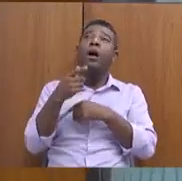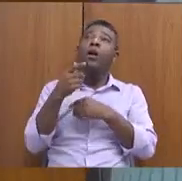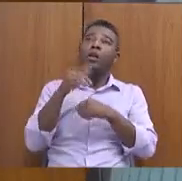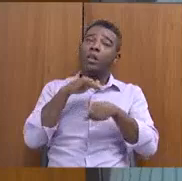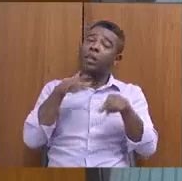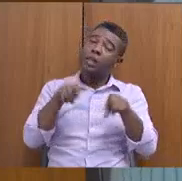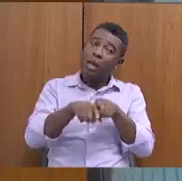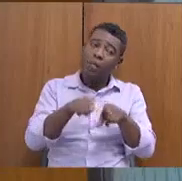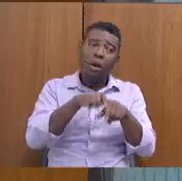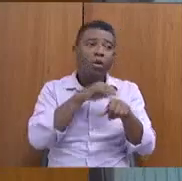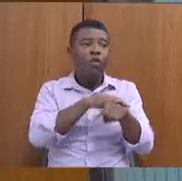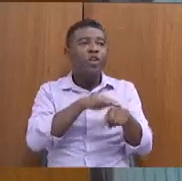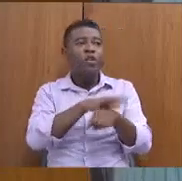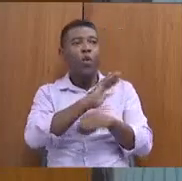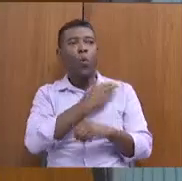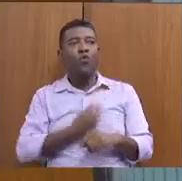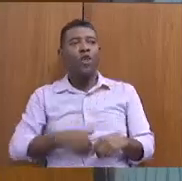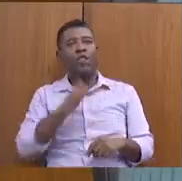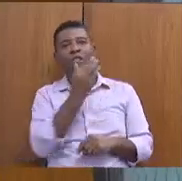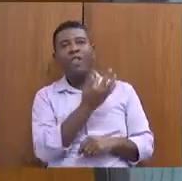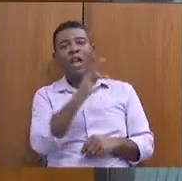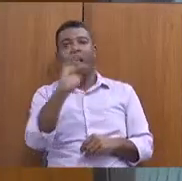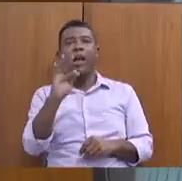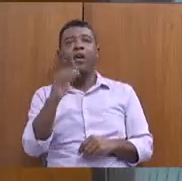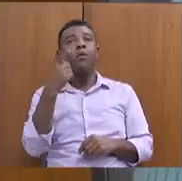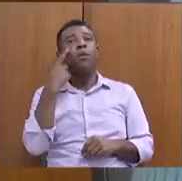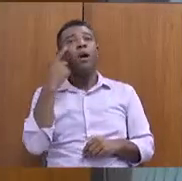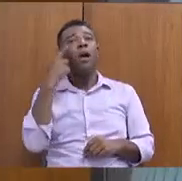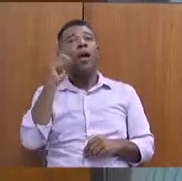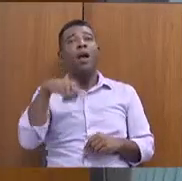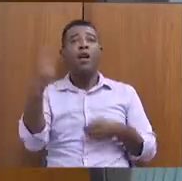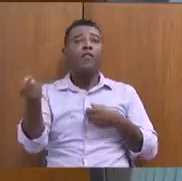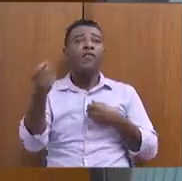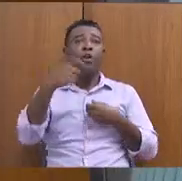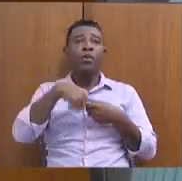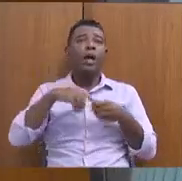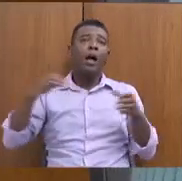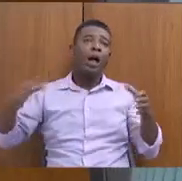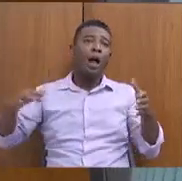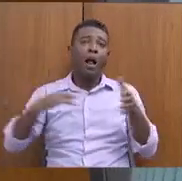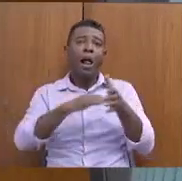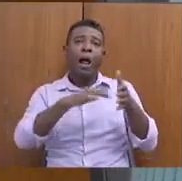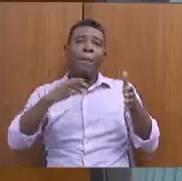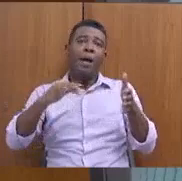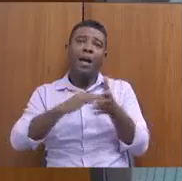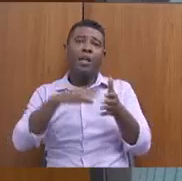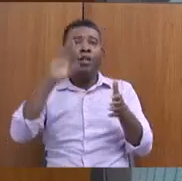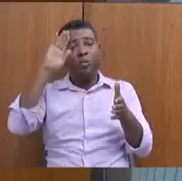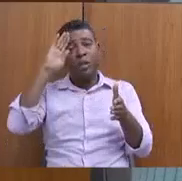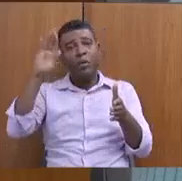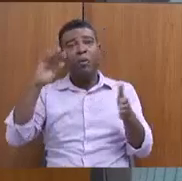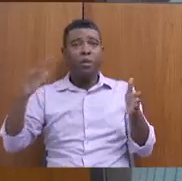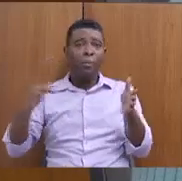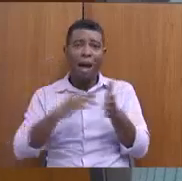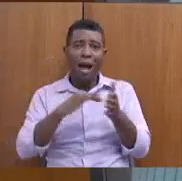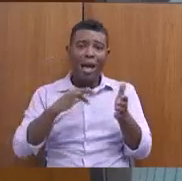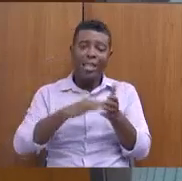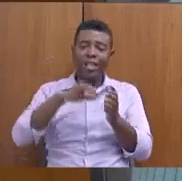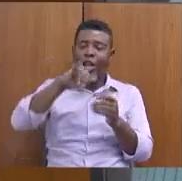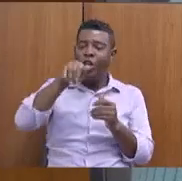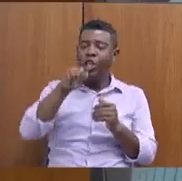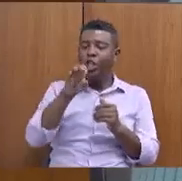conversar das possibilidades do retorno das barragens, principalmente a barragem de Jequitai, que ela